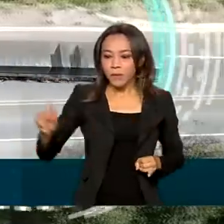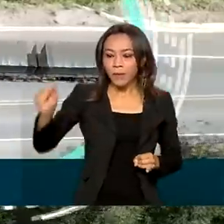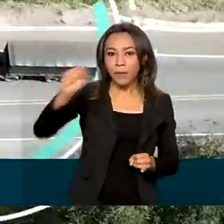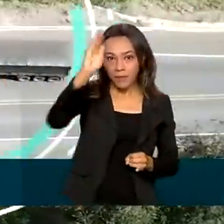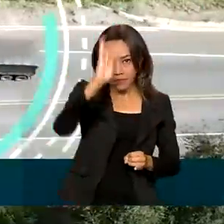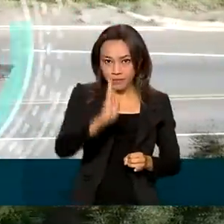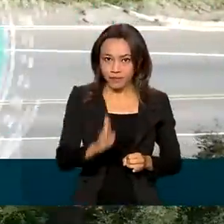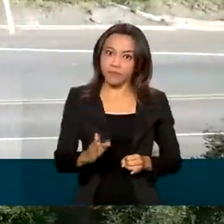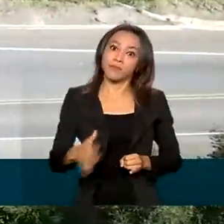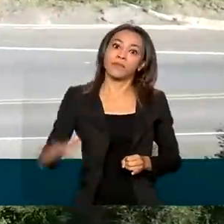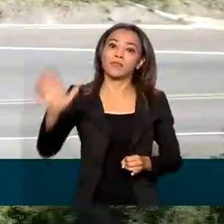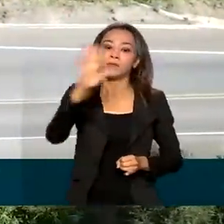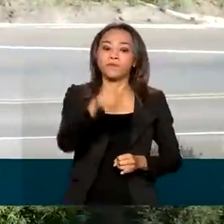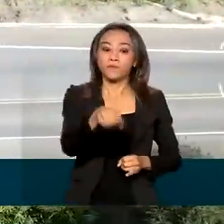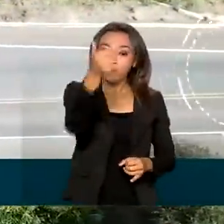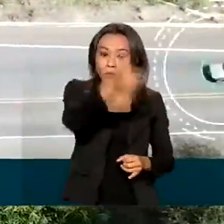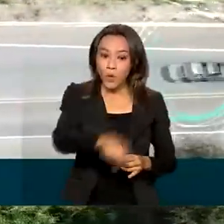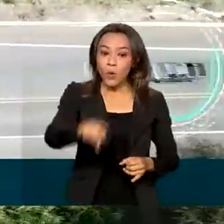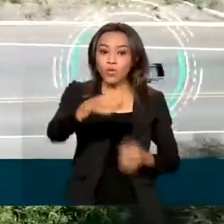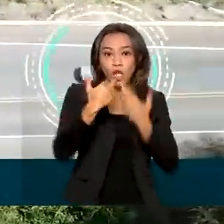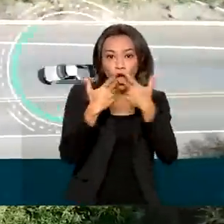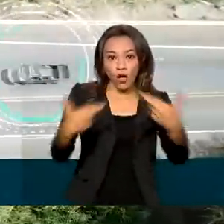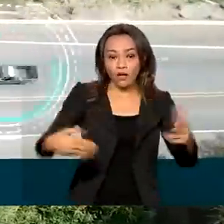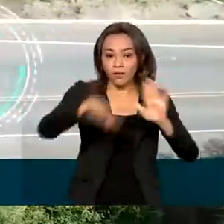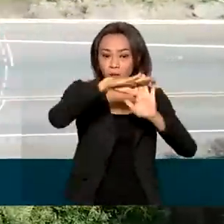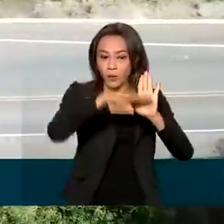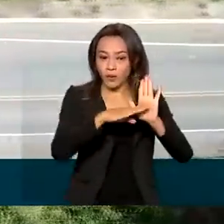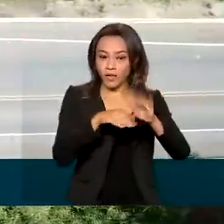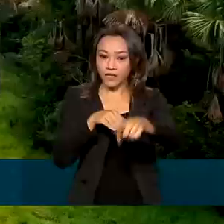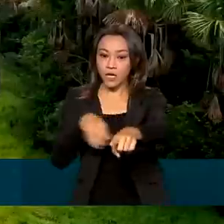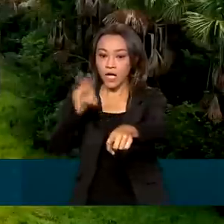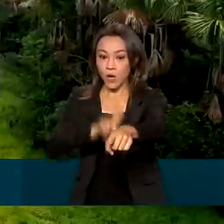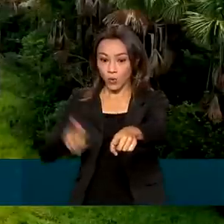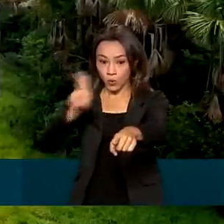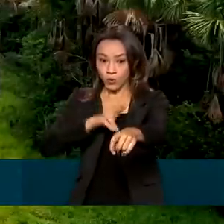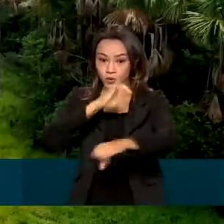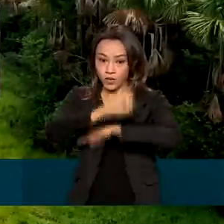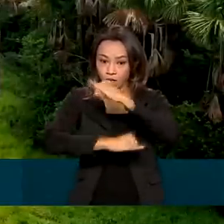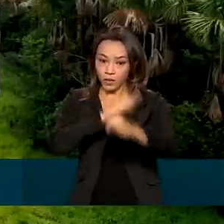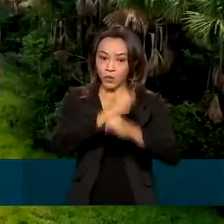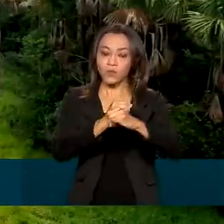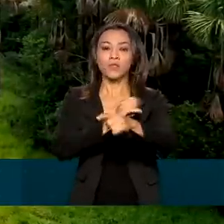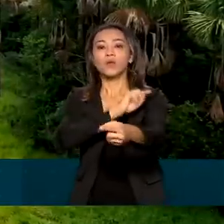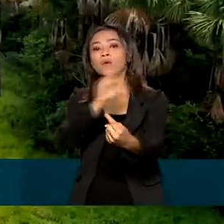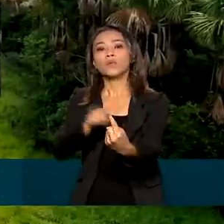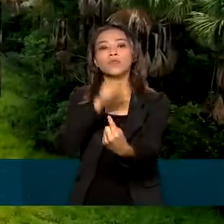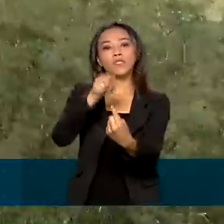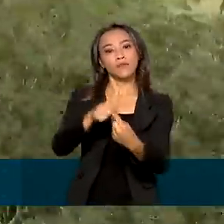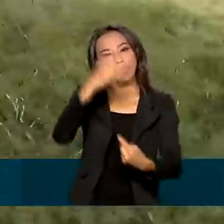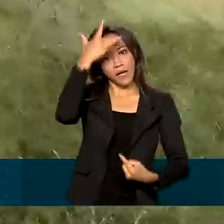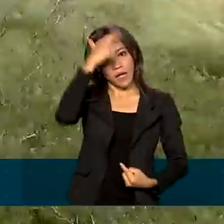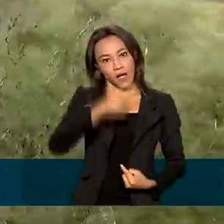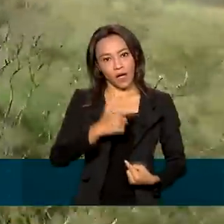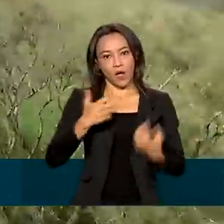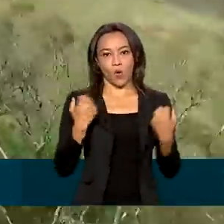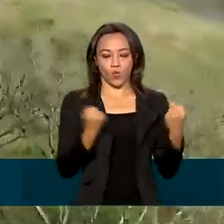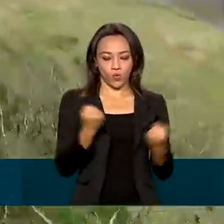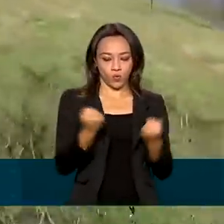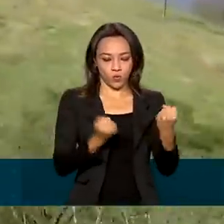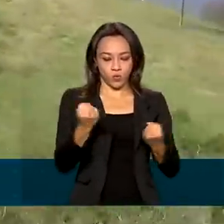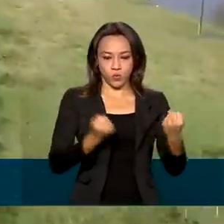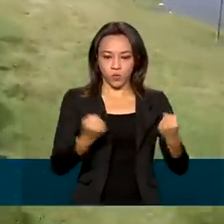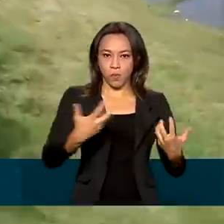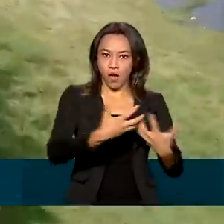Outra prioridade do programa é o uso da tecnologia. A ideia é que o motorista possa ter